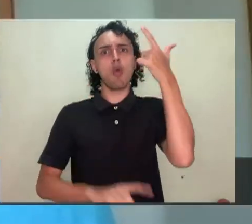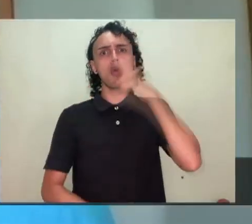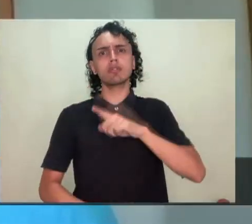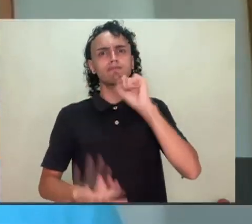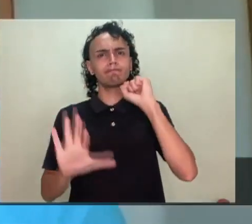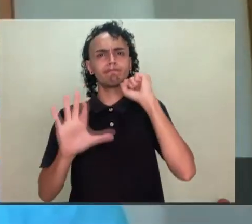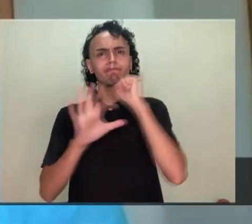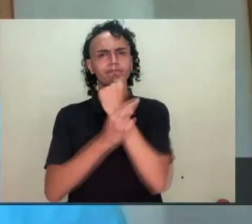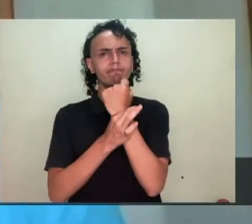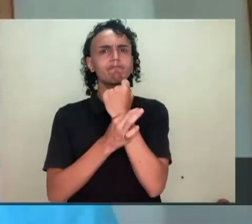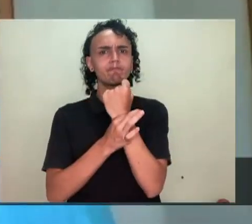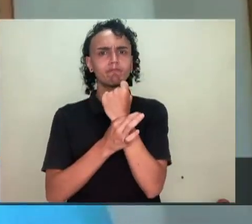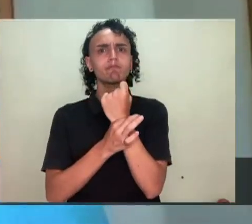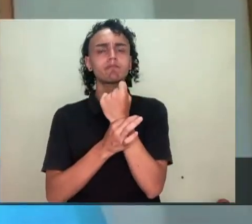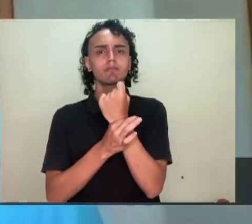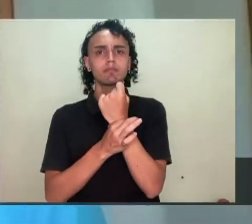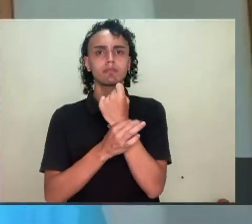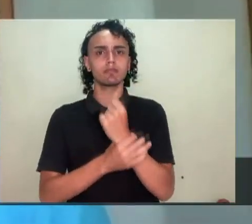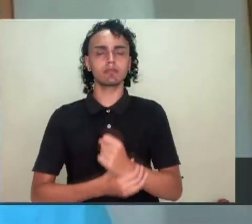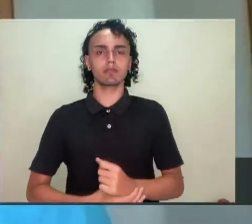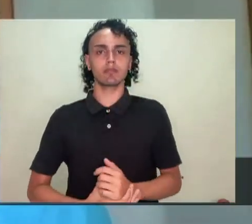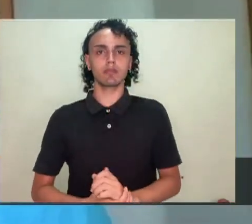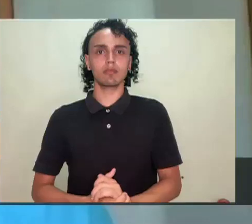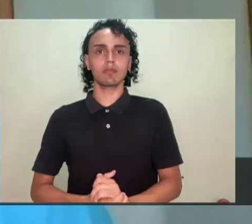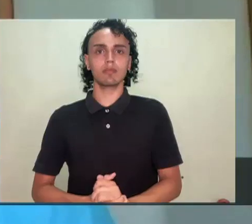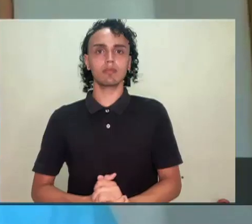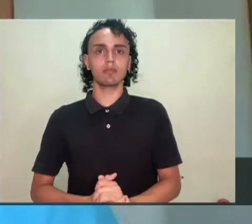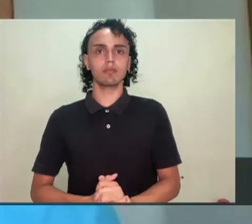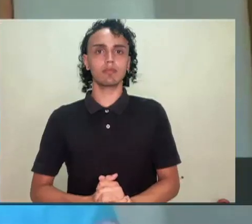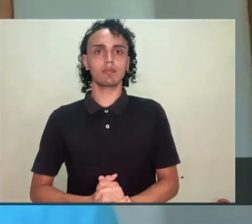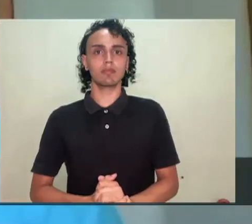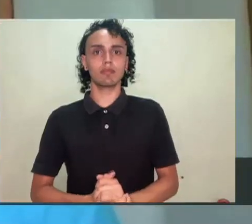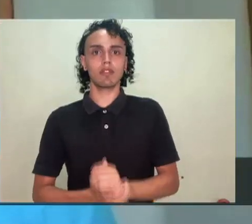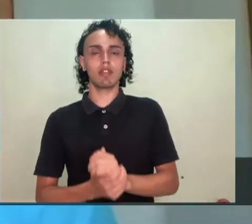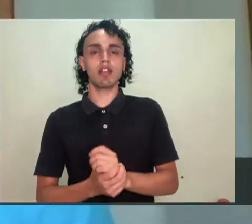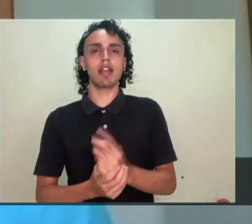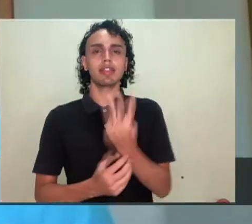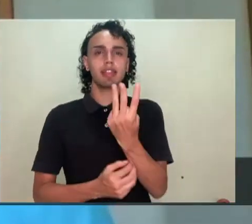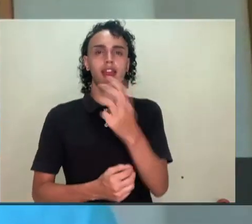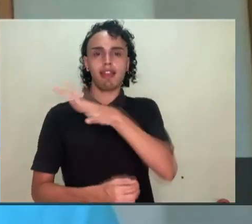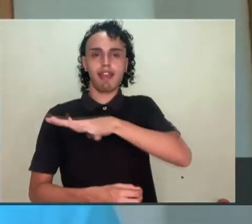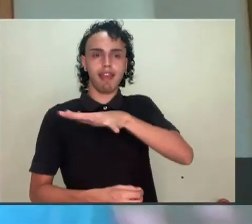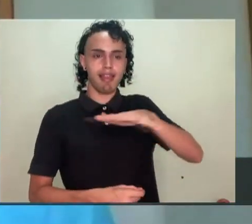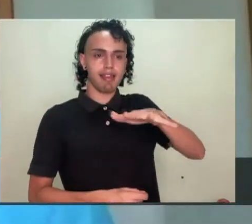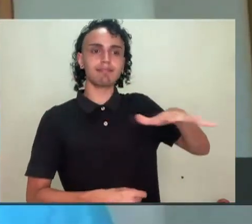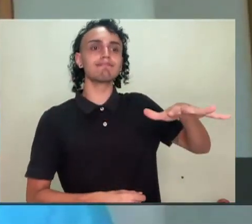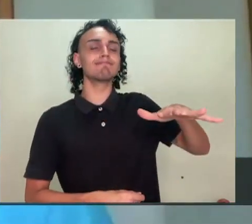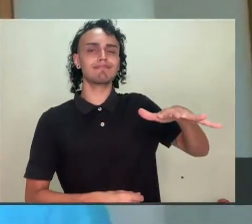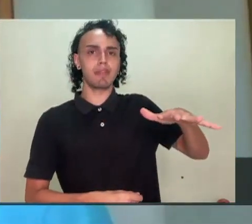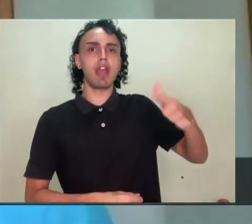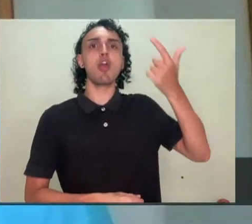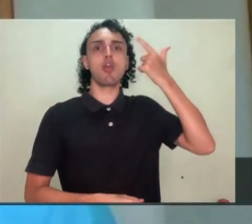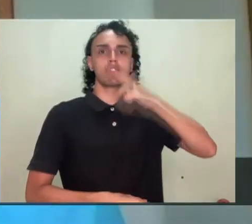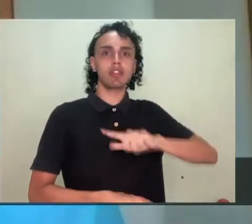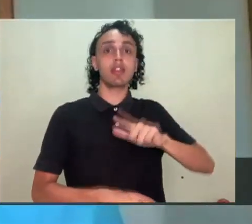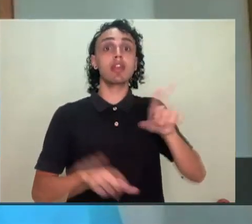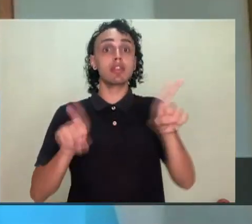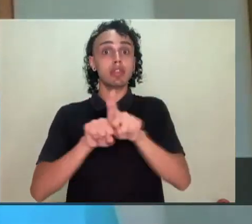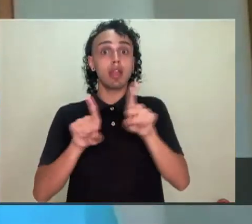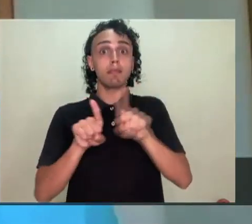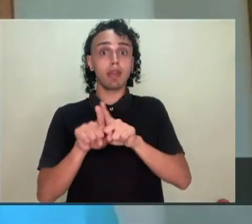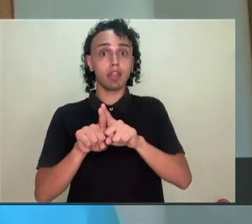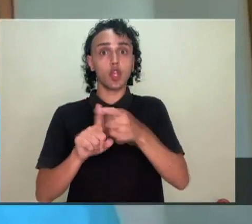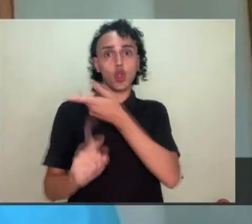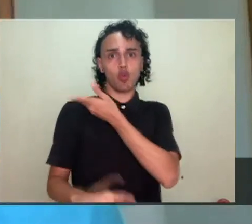social, né? Que pudesse garantir, né? O pleno funcionamento dessas três dimensões. E,